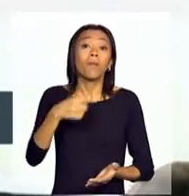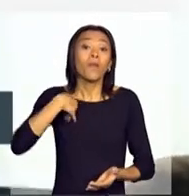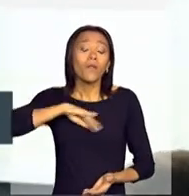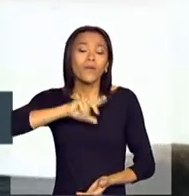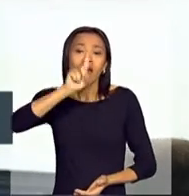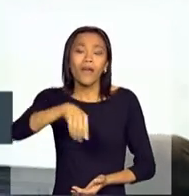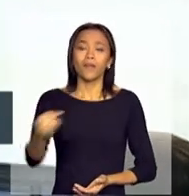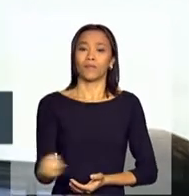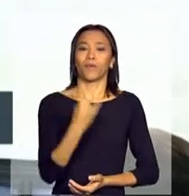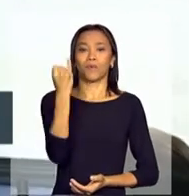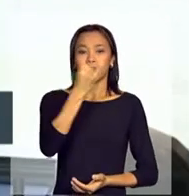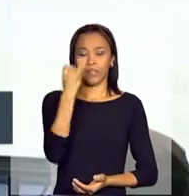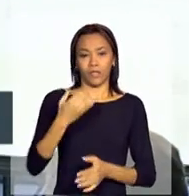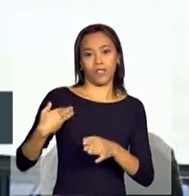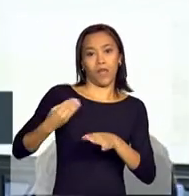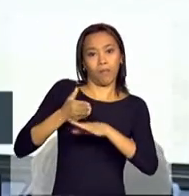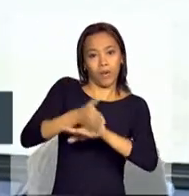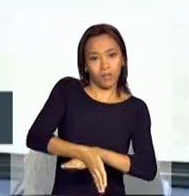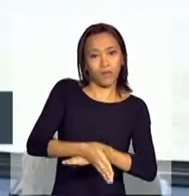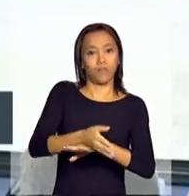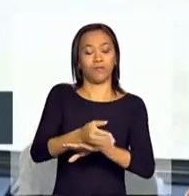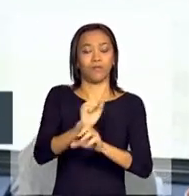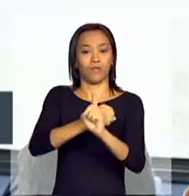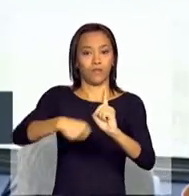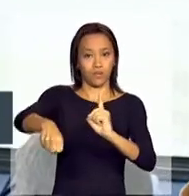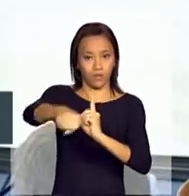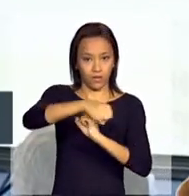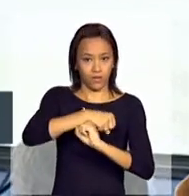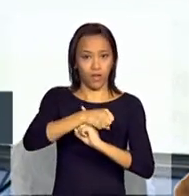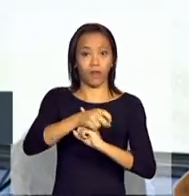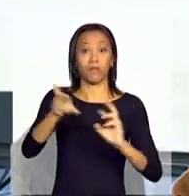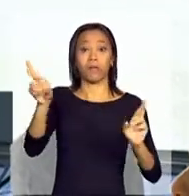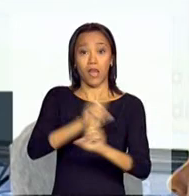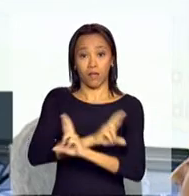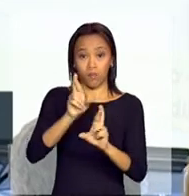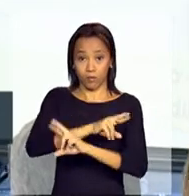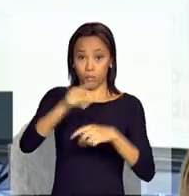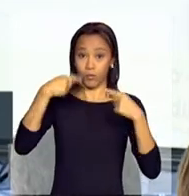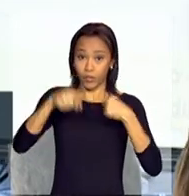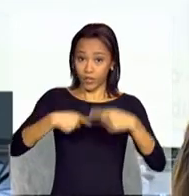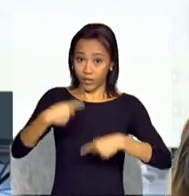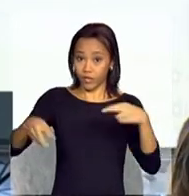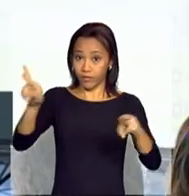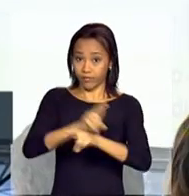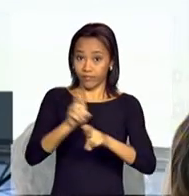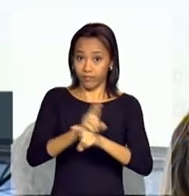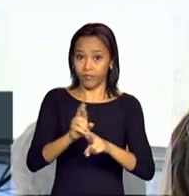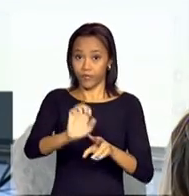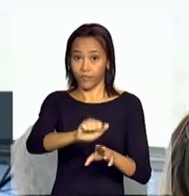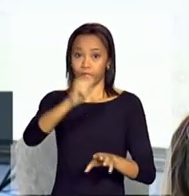importante a participação social também na nossa política de relações exteriores. Tereza, desculpa, pode.